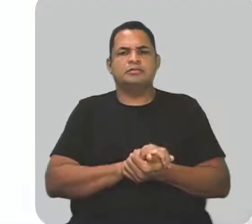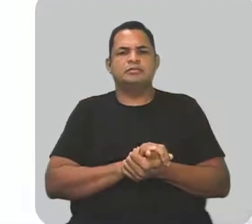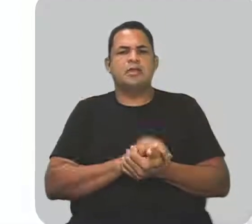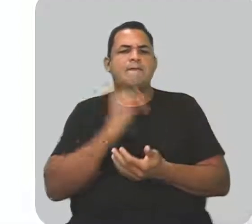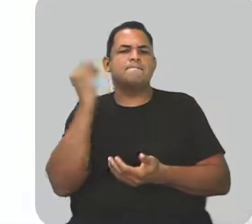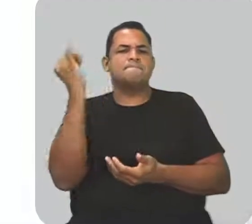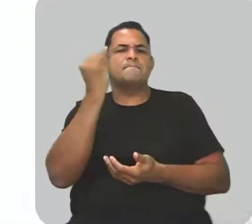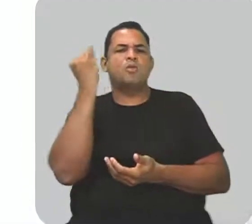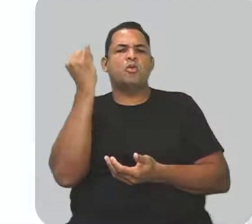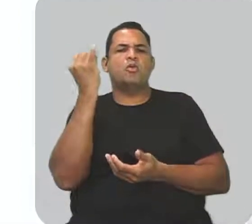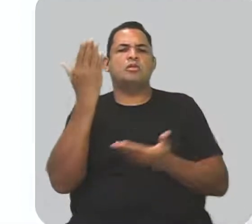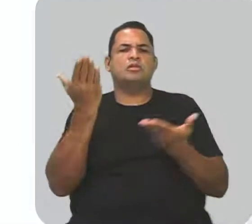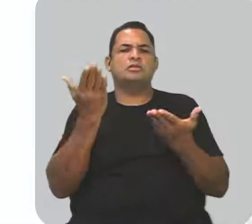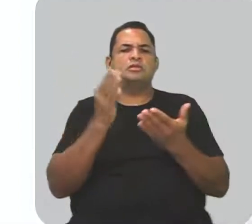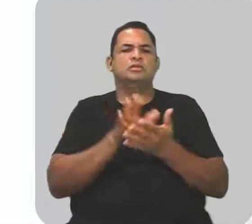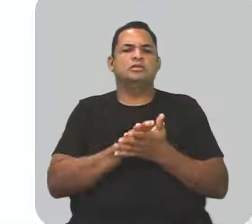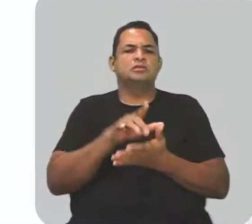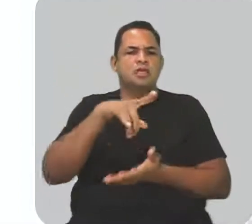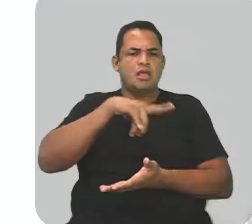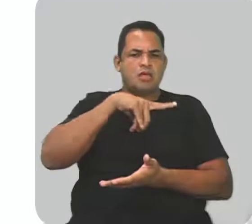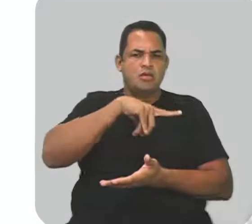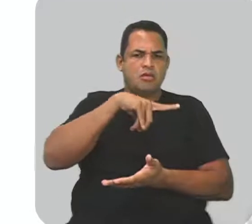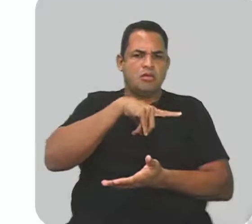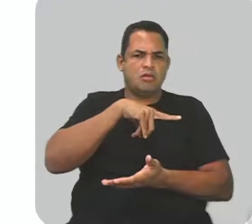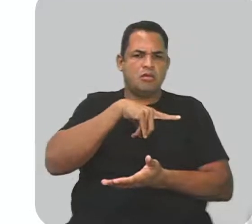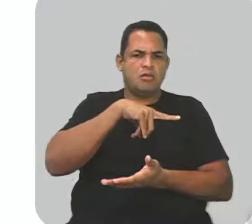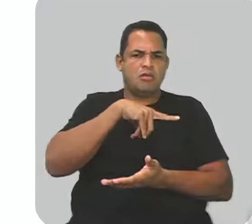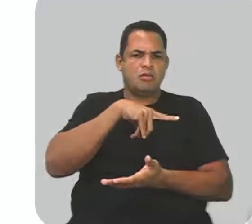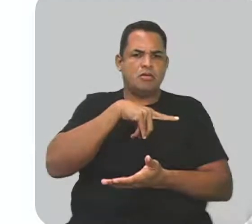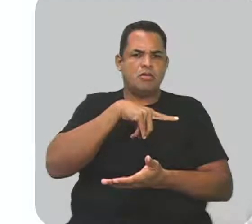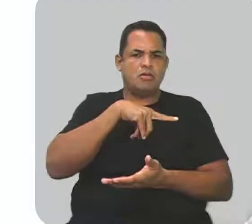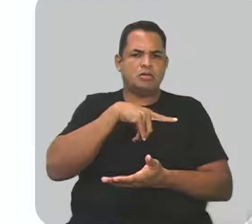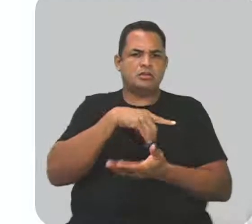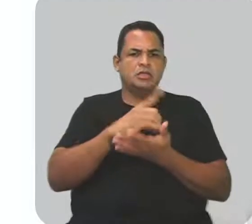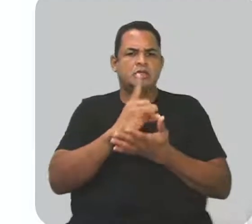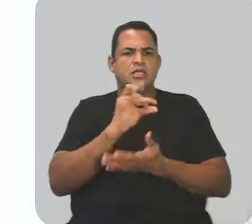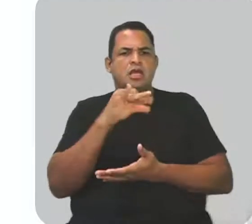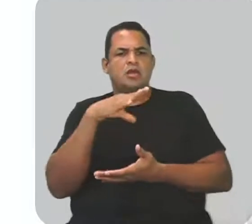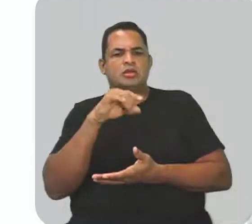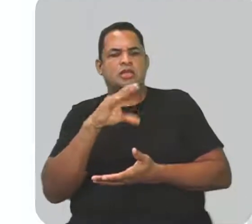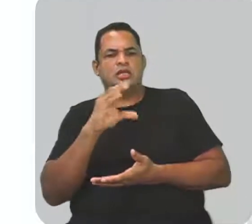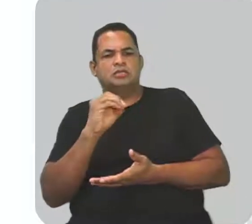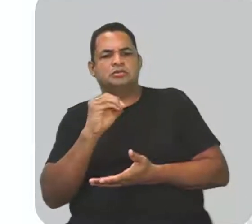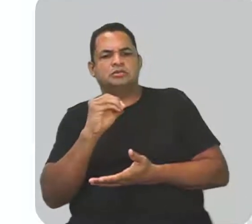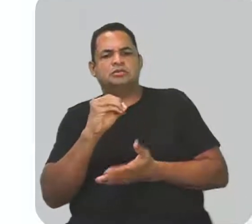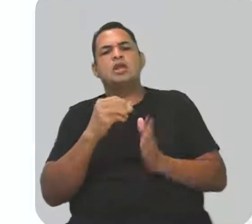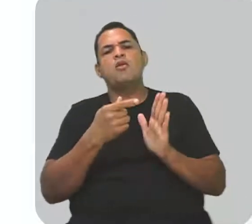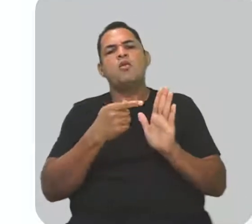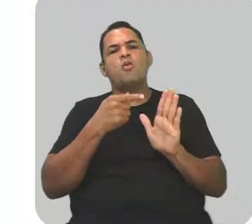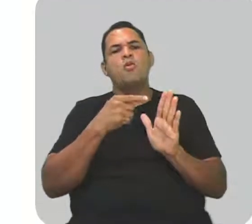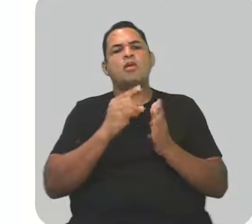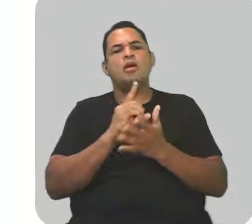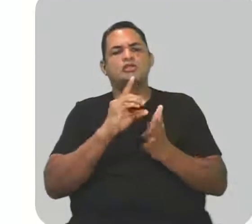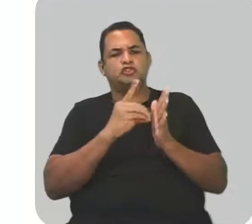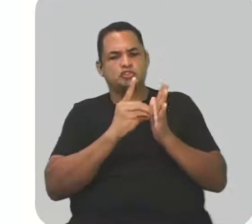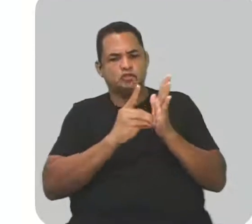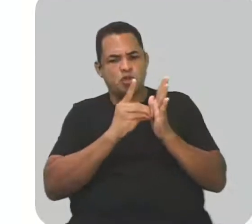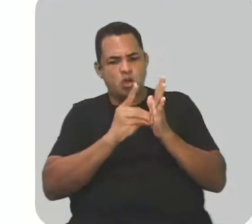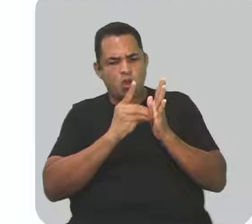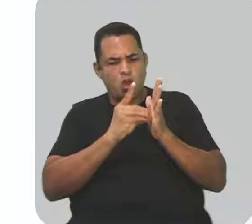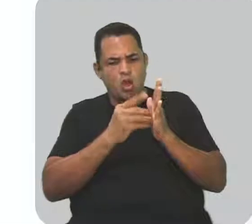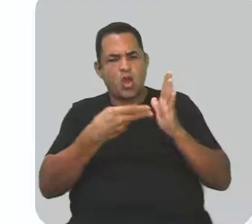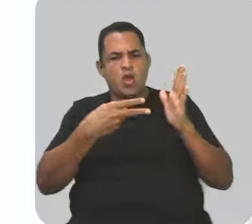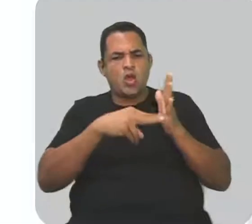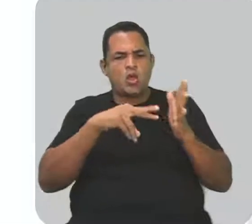muito importante você aí ter que denotativo tem a ver com... Dicionário, sentido